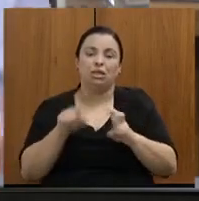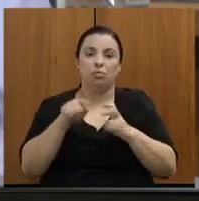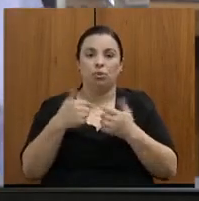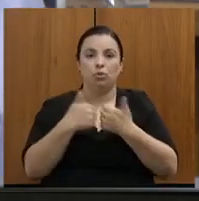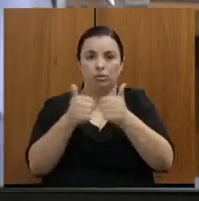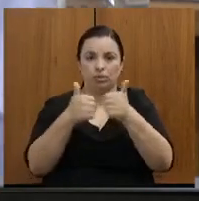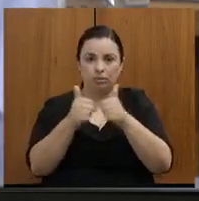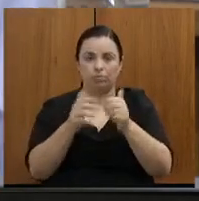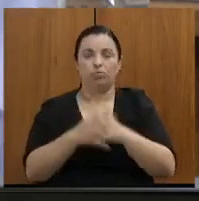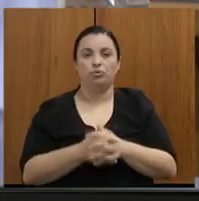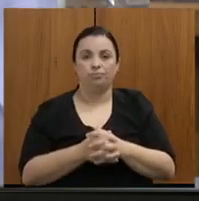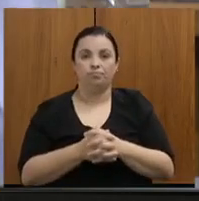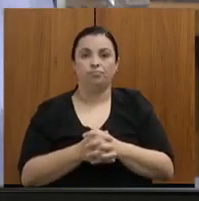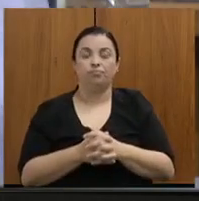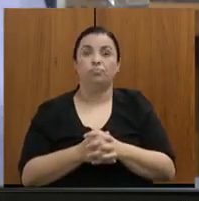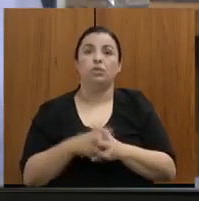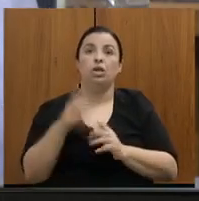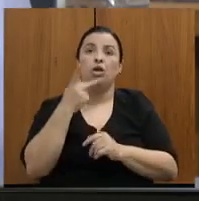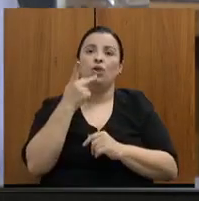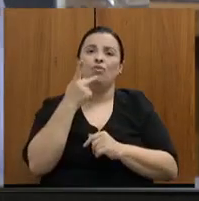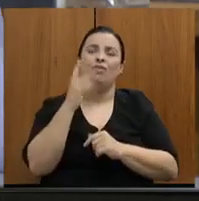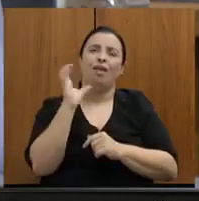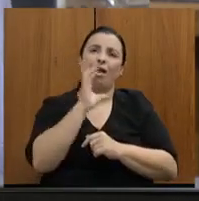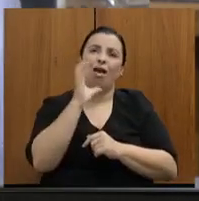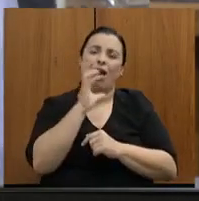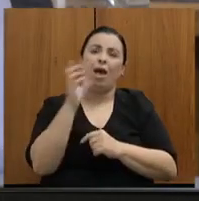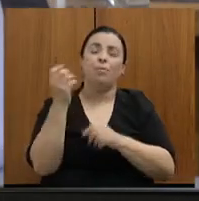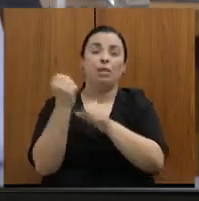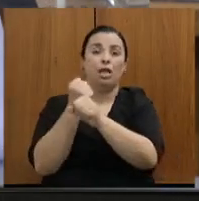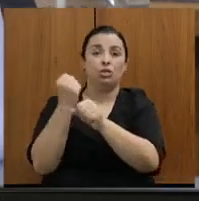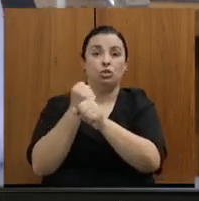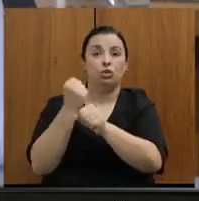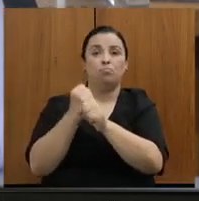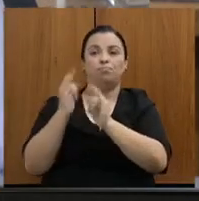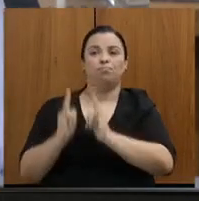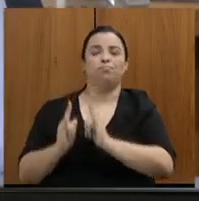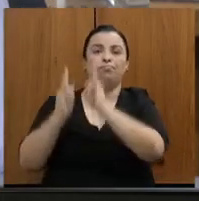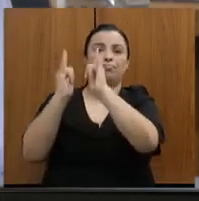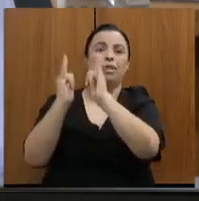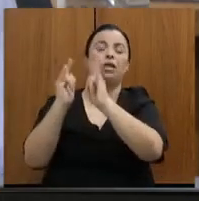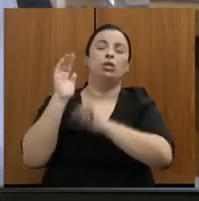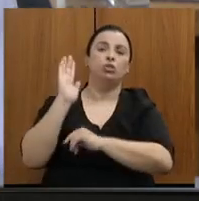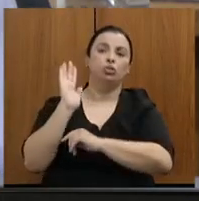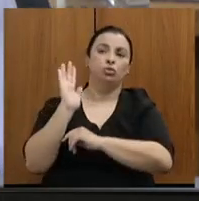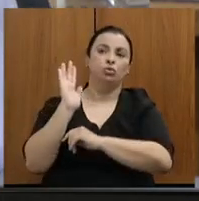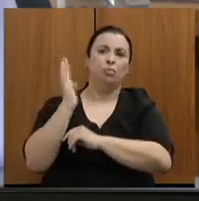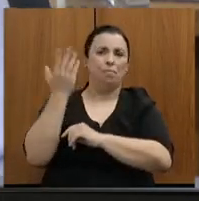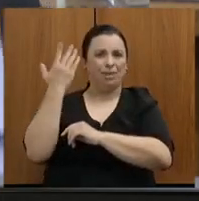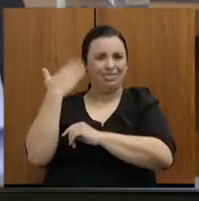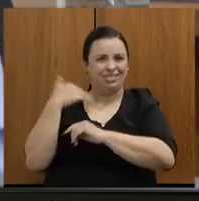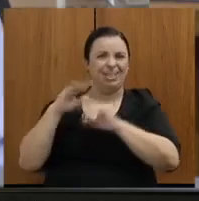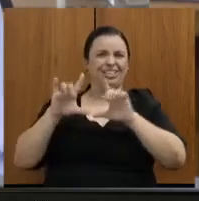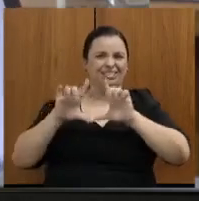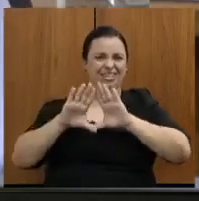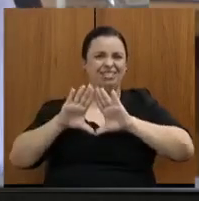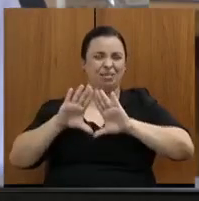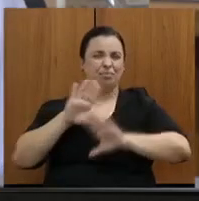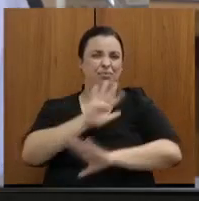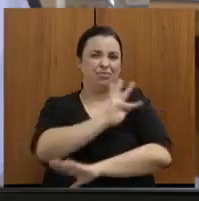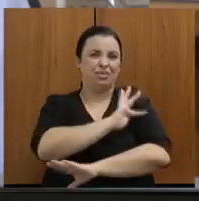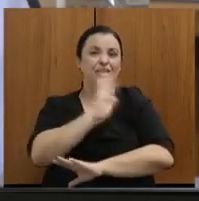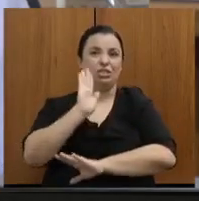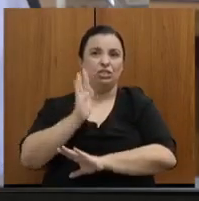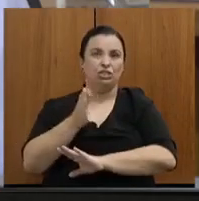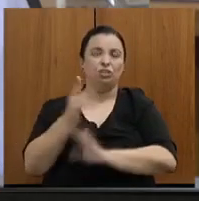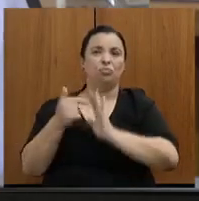vou passar rapidamente, aqui são as obras de edificação, que nós já, na última Assembleia, fiscalizamos, pode passar a próxima, por favor.